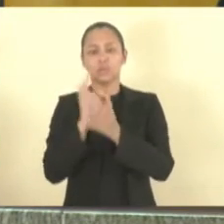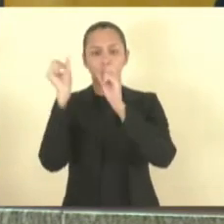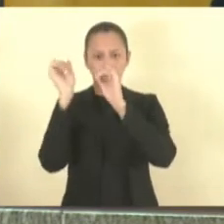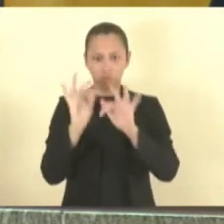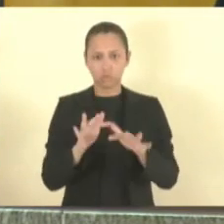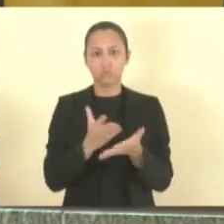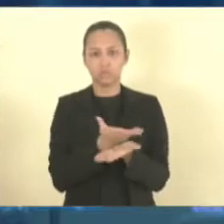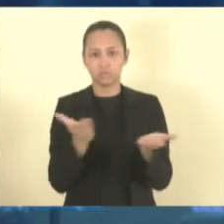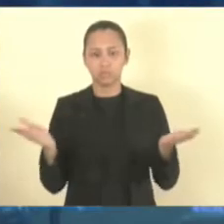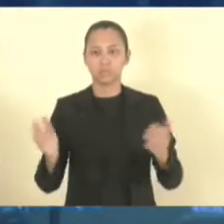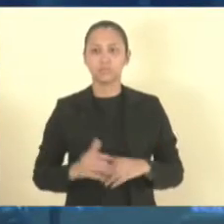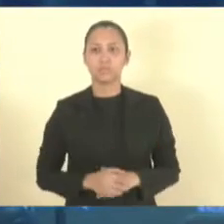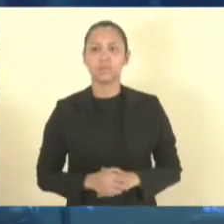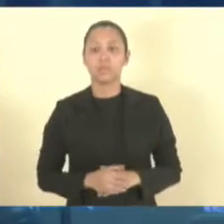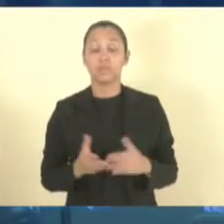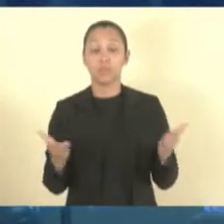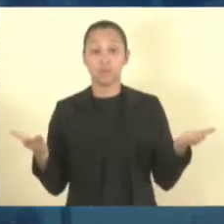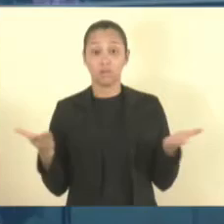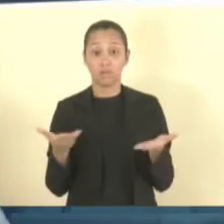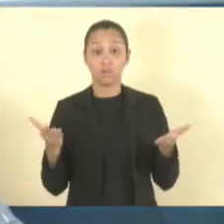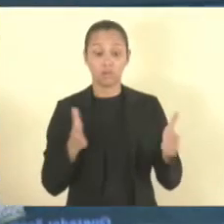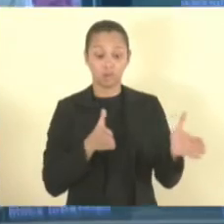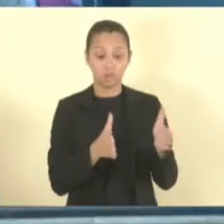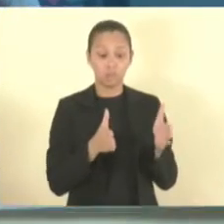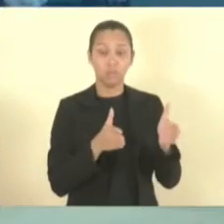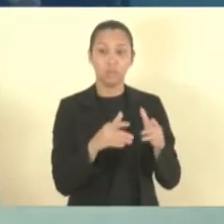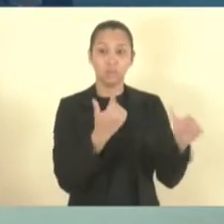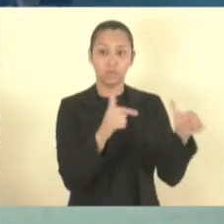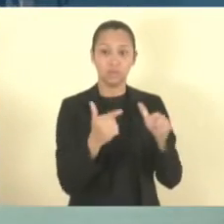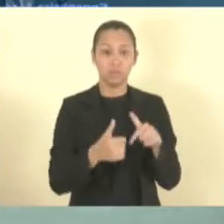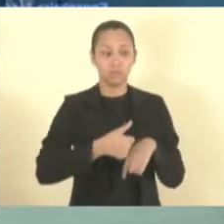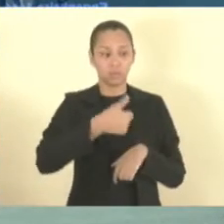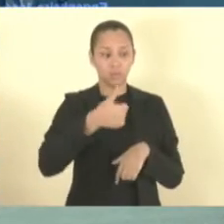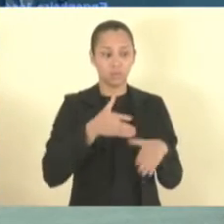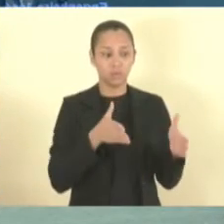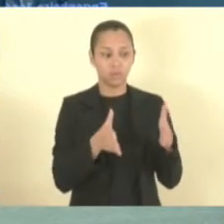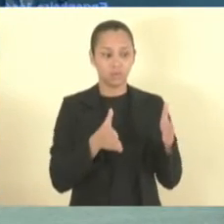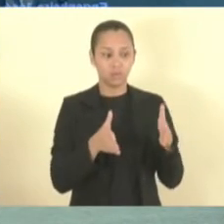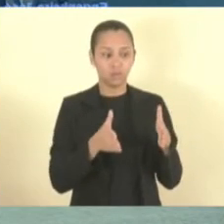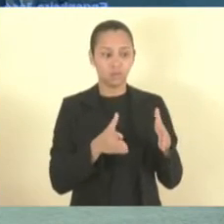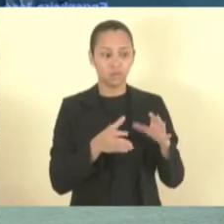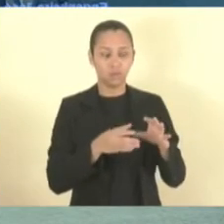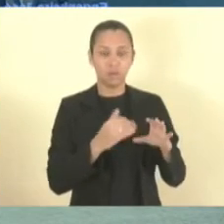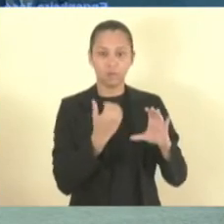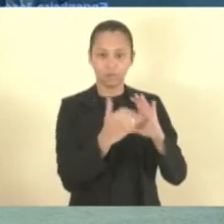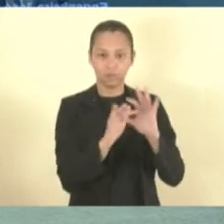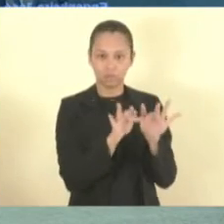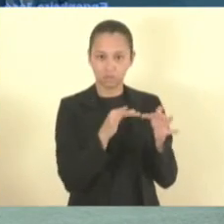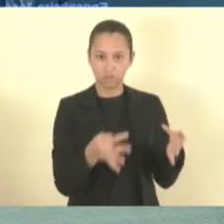Passamos agora a fase do expediente. Primeira fase do expediente para simples despacho.